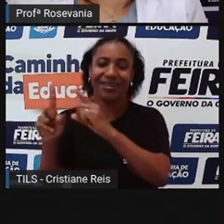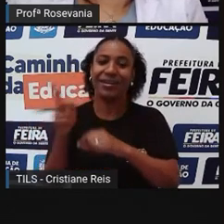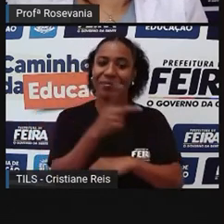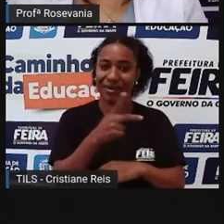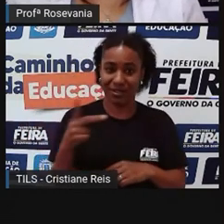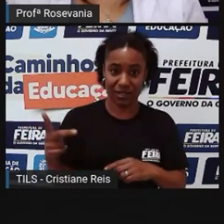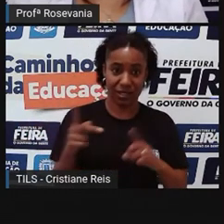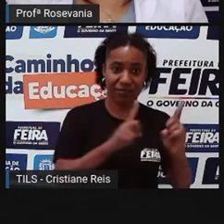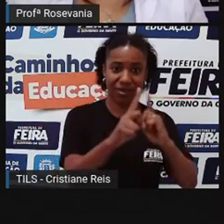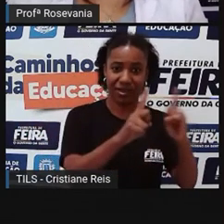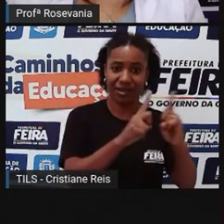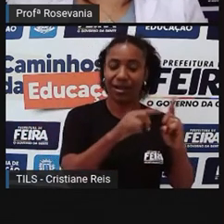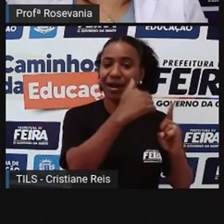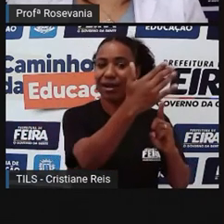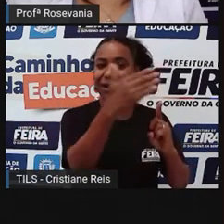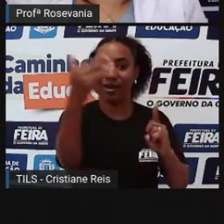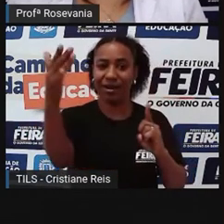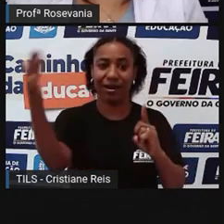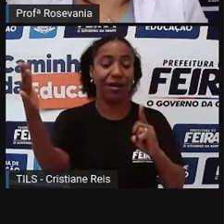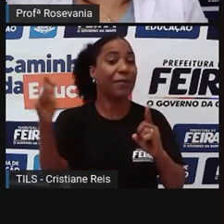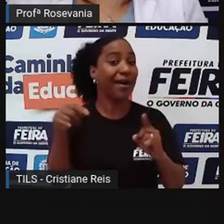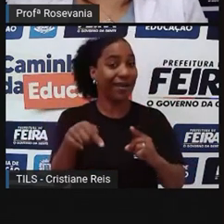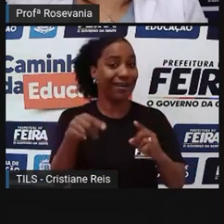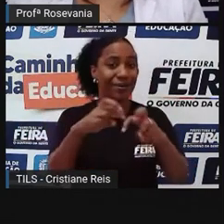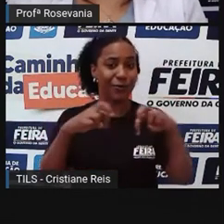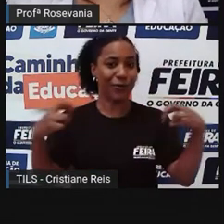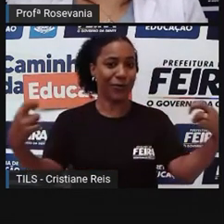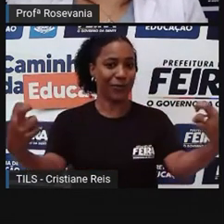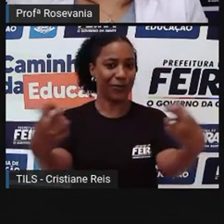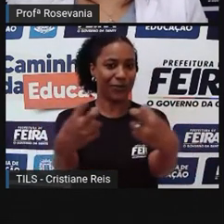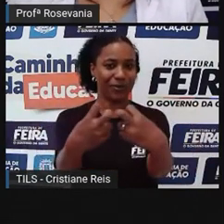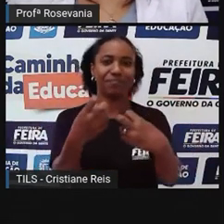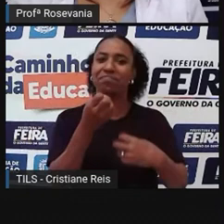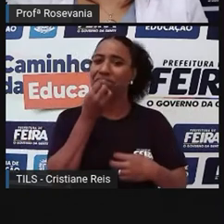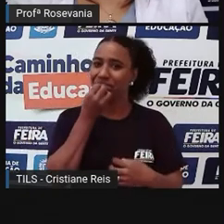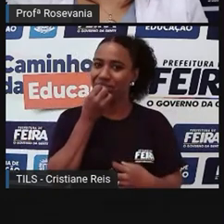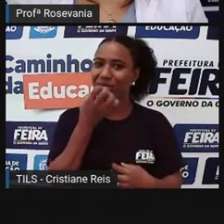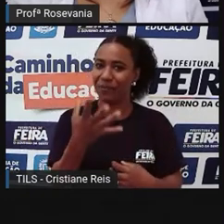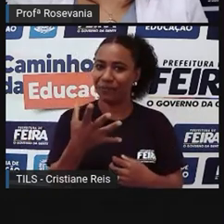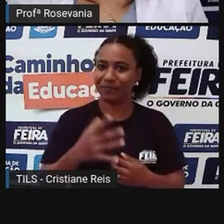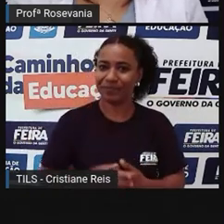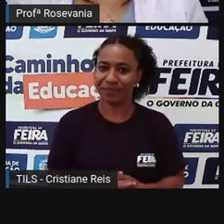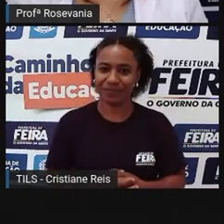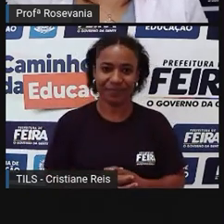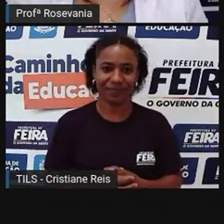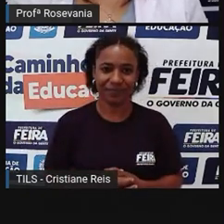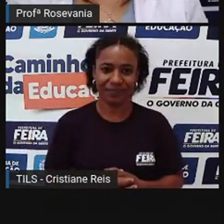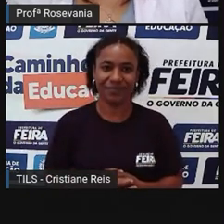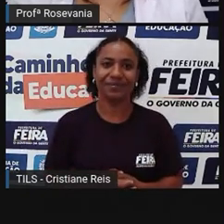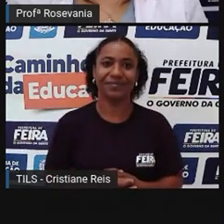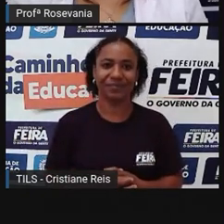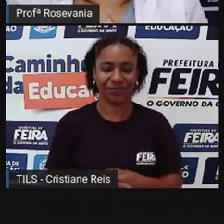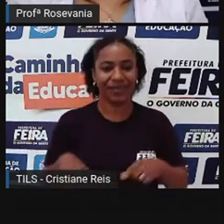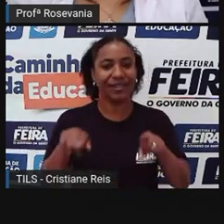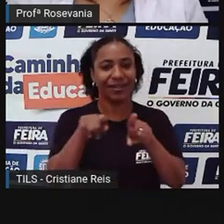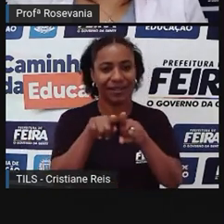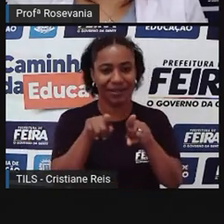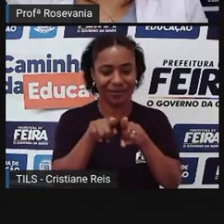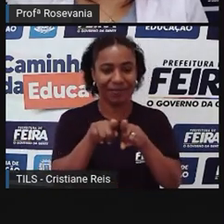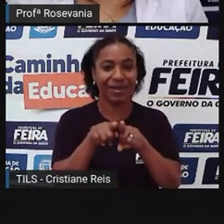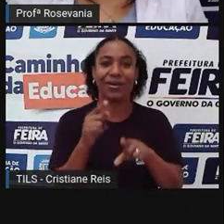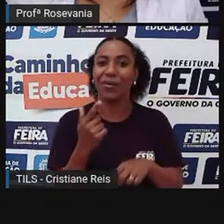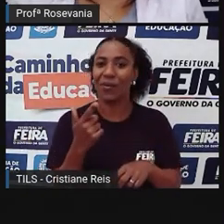Dúlia, da Maria Quitéria, e aqui, a gente trouxe para outro lado da cidade. Outra coisa, né, que a gente também tem para